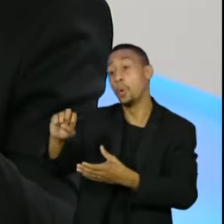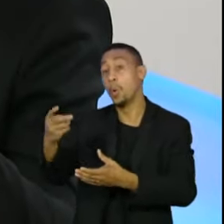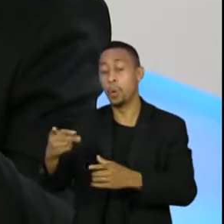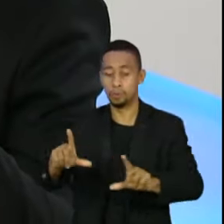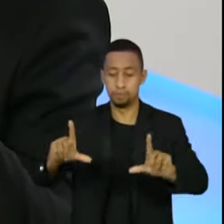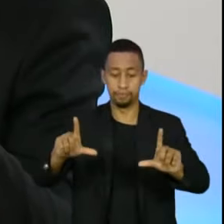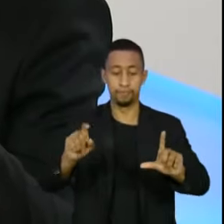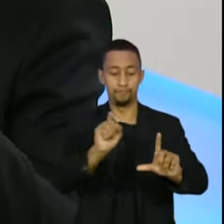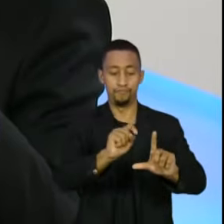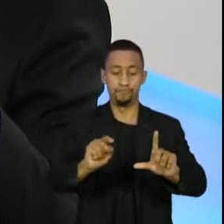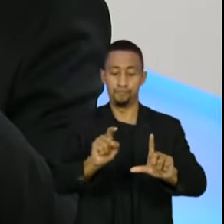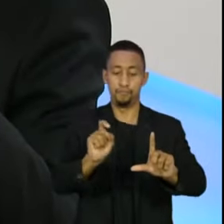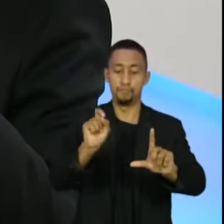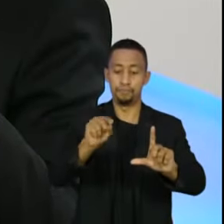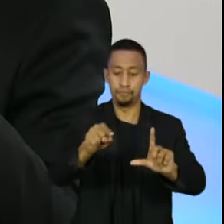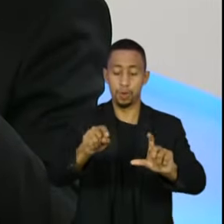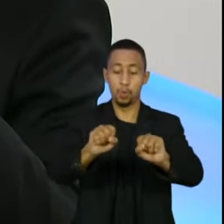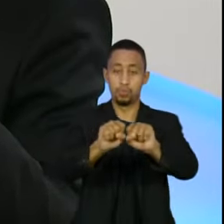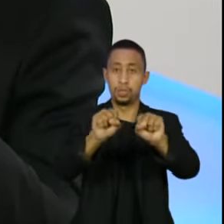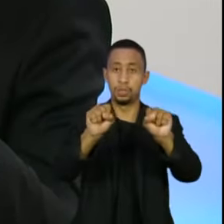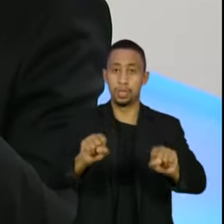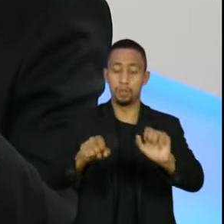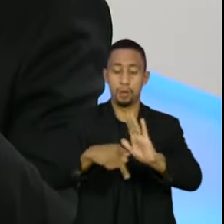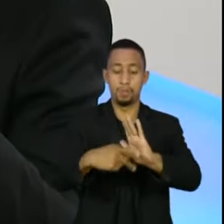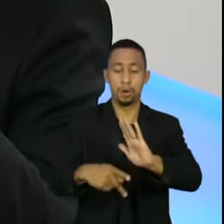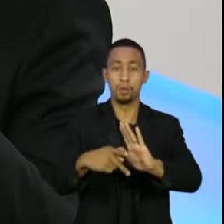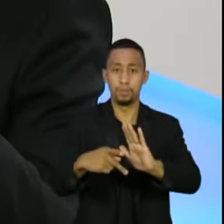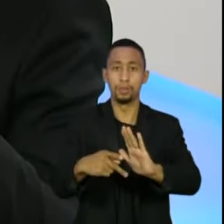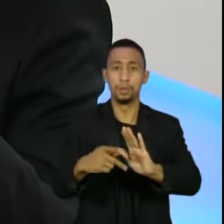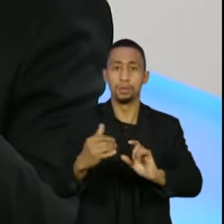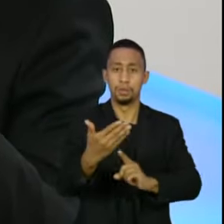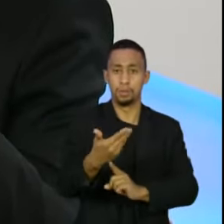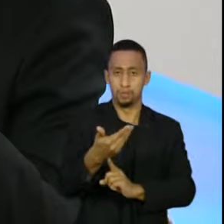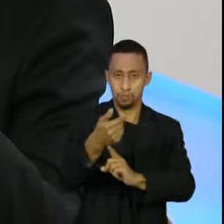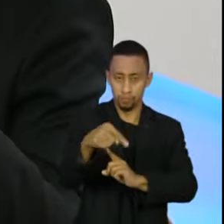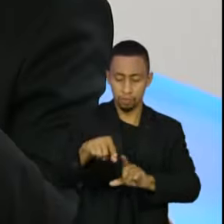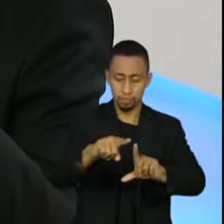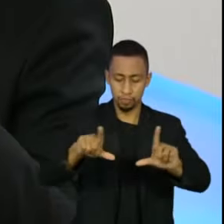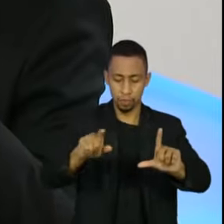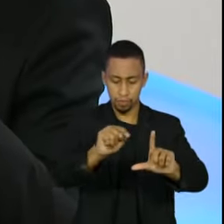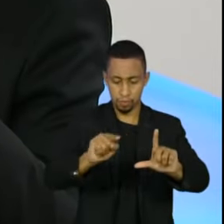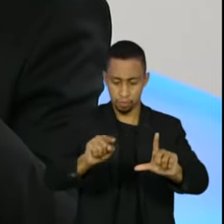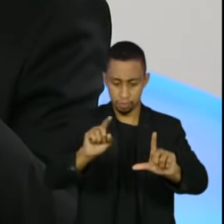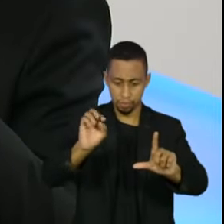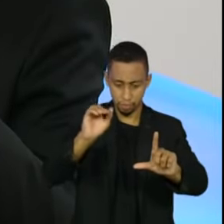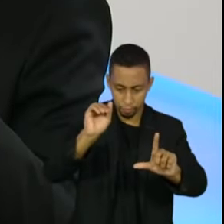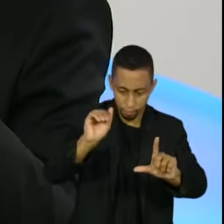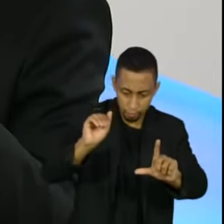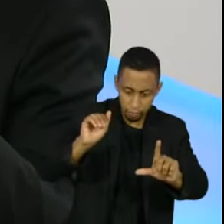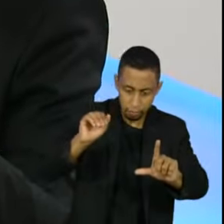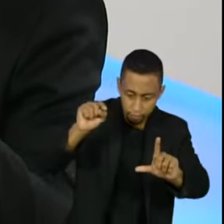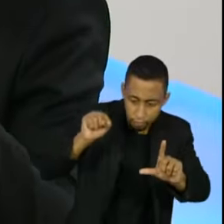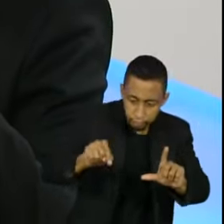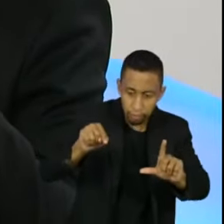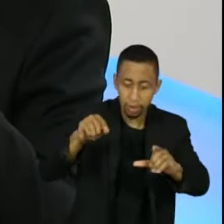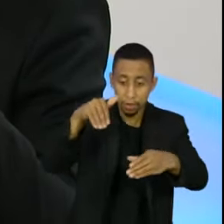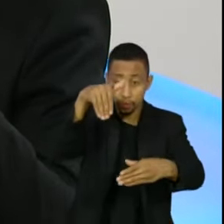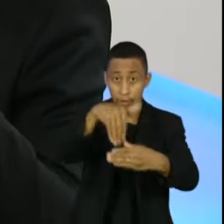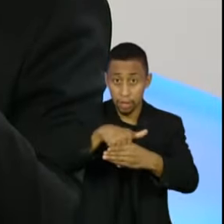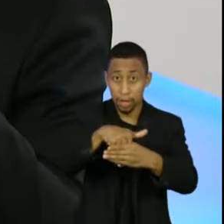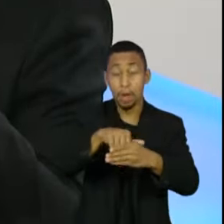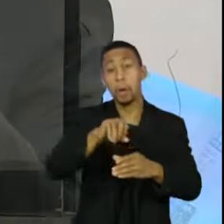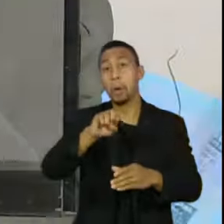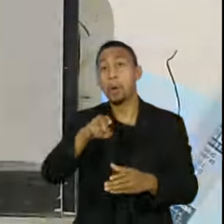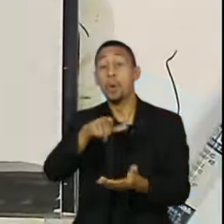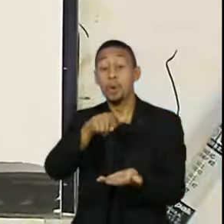de um candidato e se computar no sistema informatizado aquele voto, o que se pretende é que seja impresso, não o voto daquela pessoa